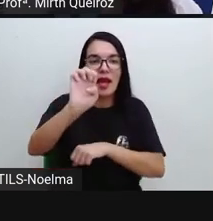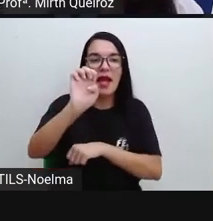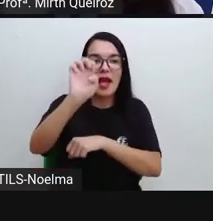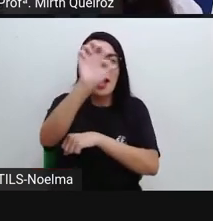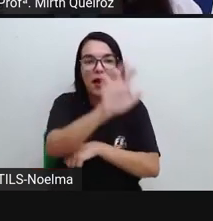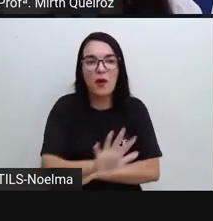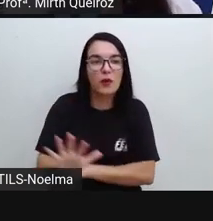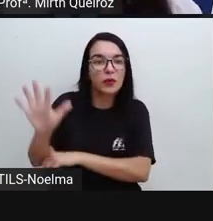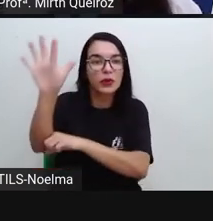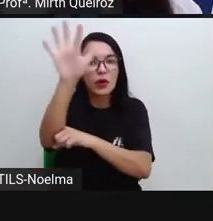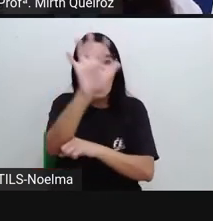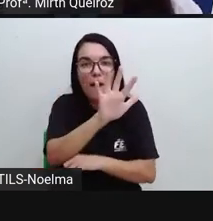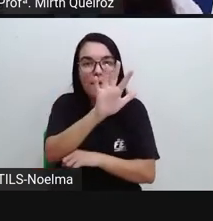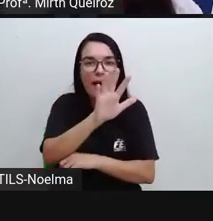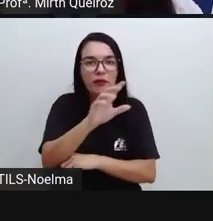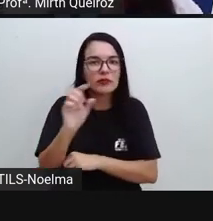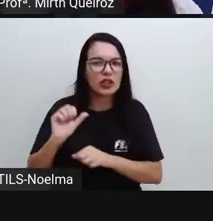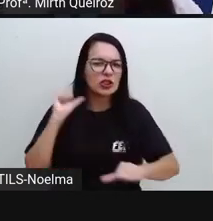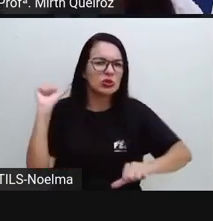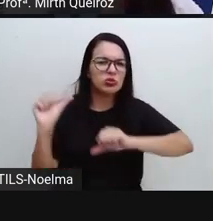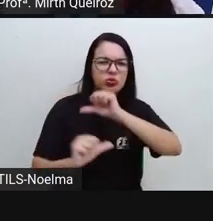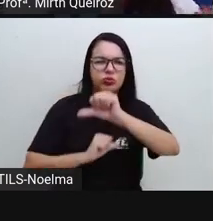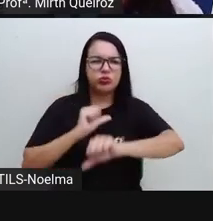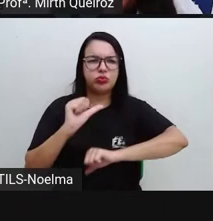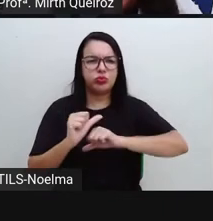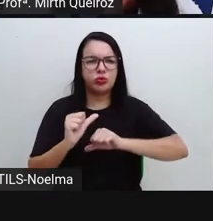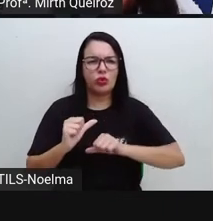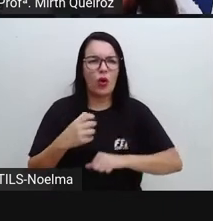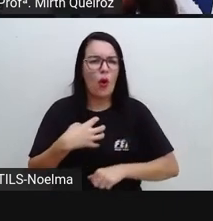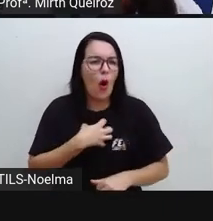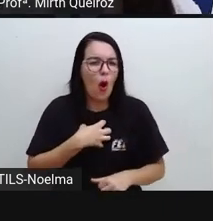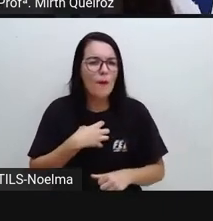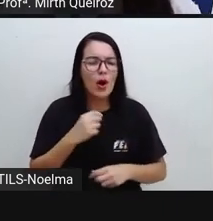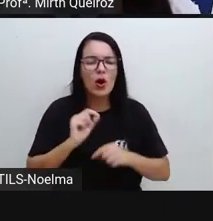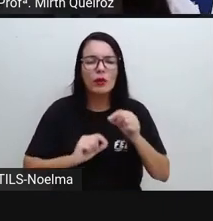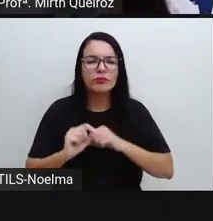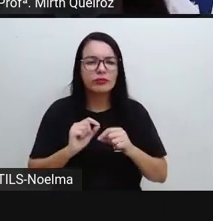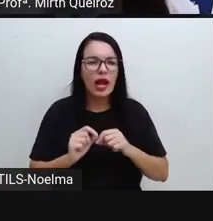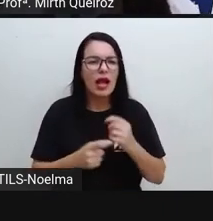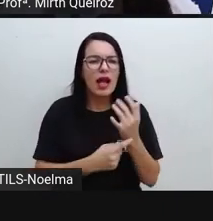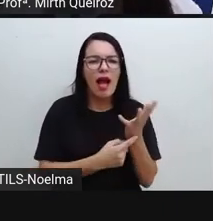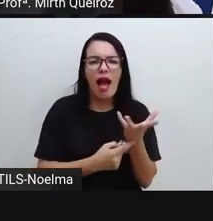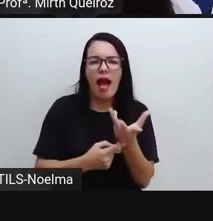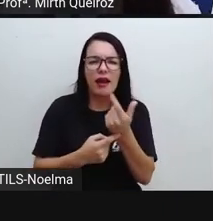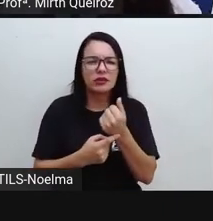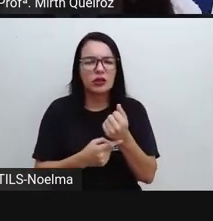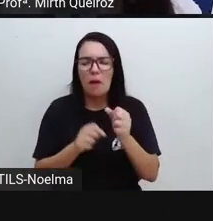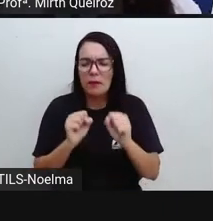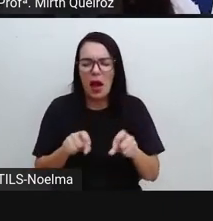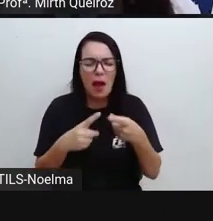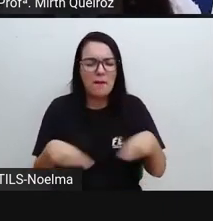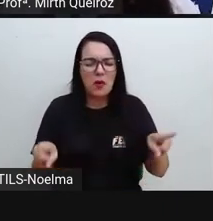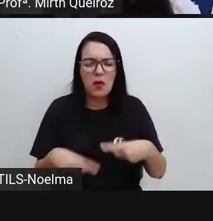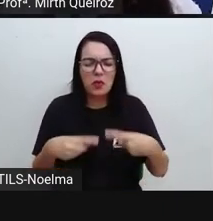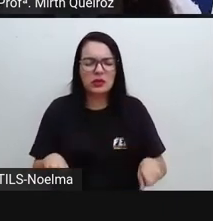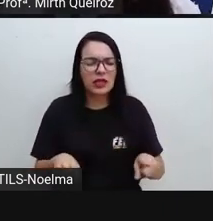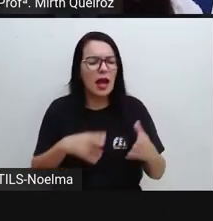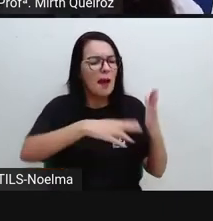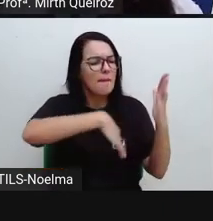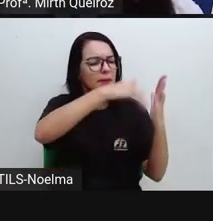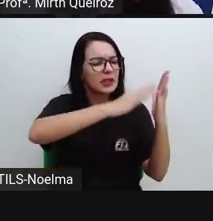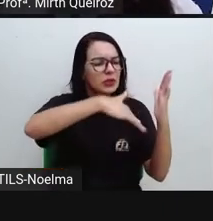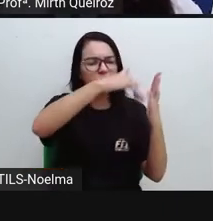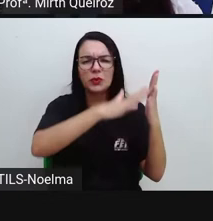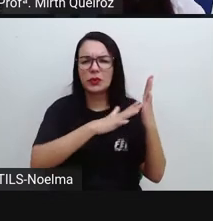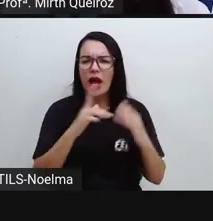o modo de se fazer arte, seja na música, seja na pintura, ou seja, na literatura. O